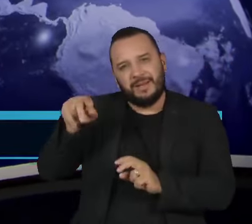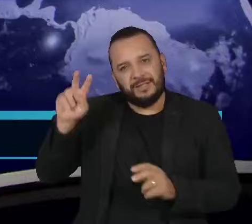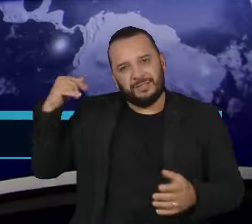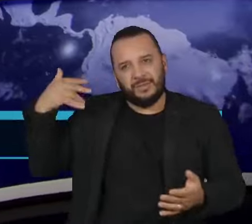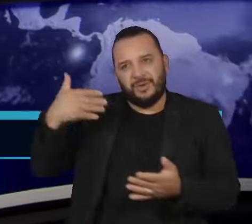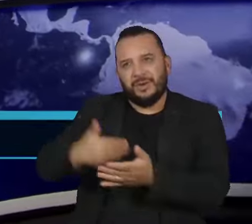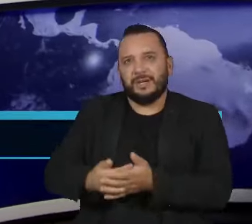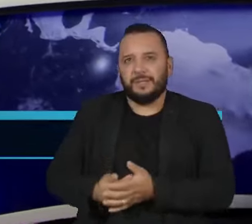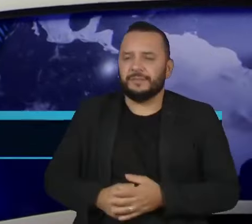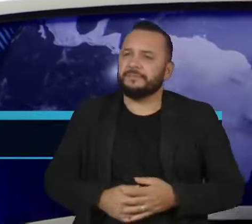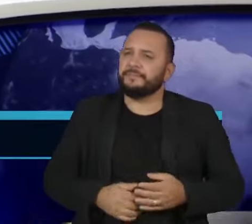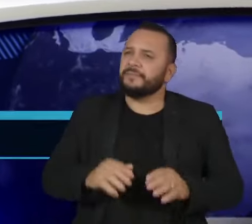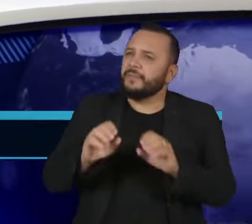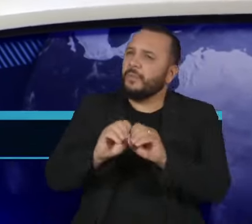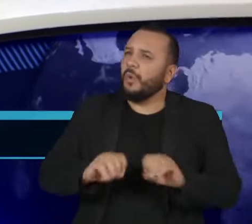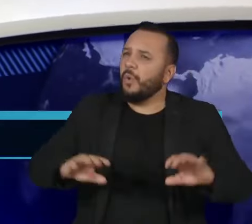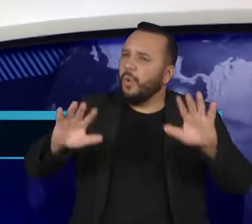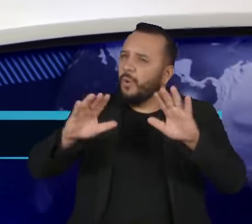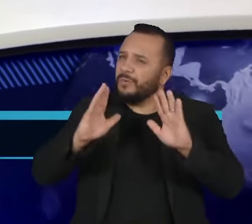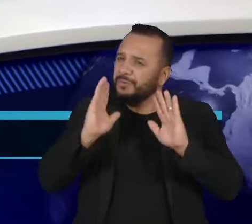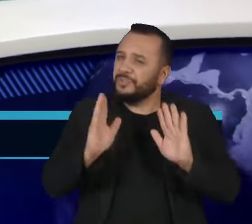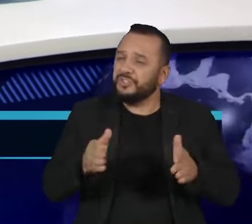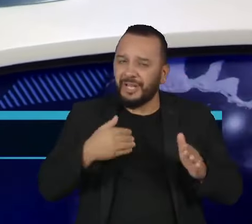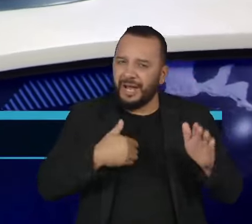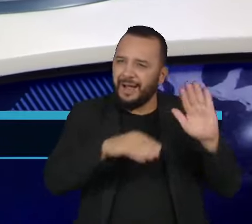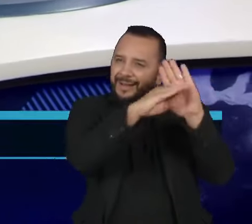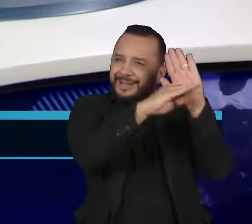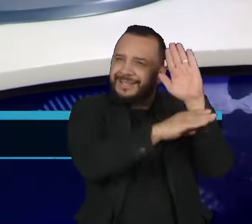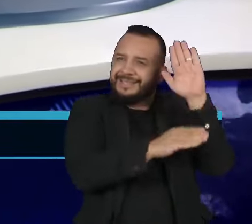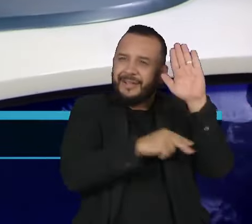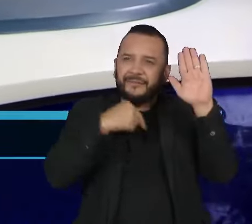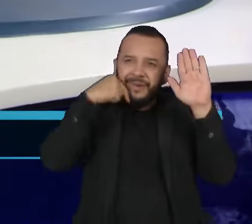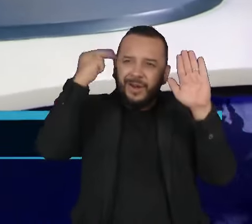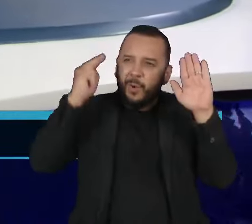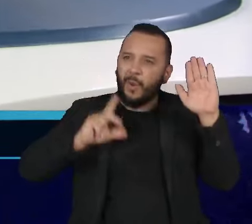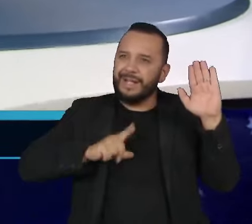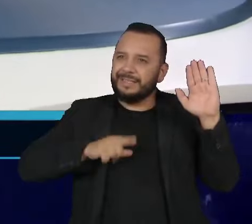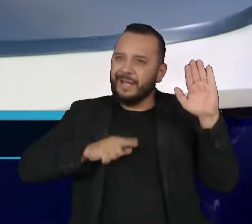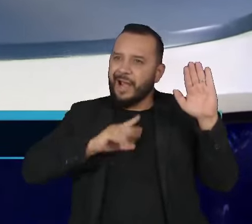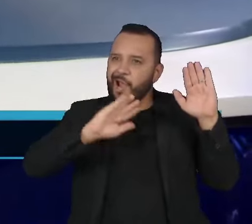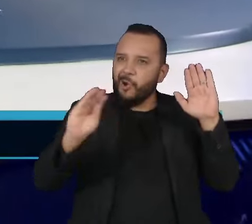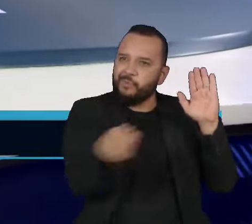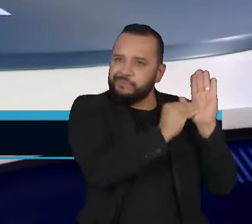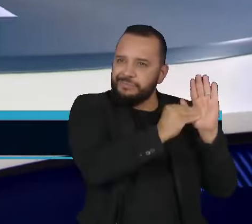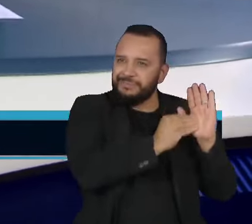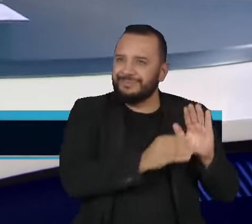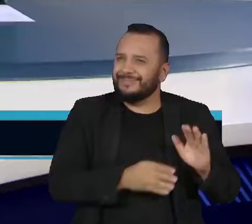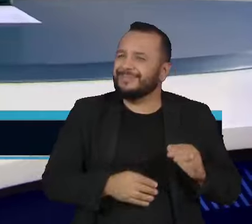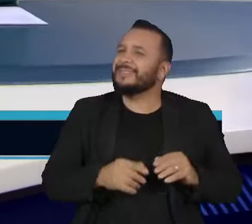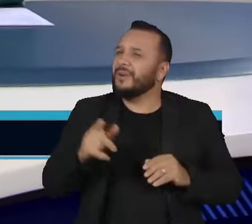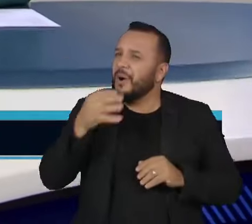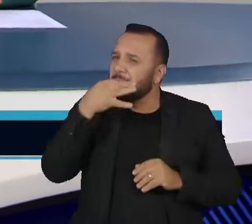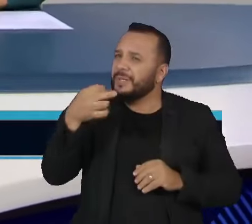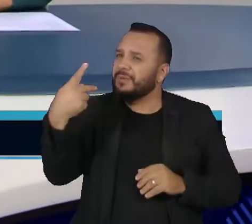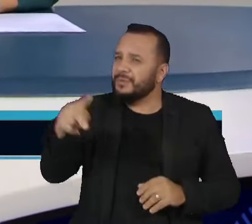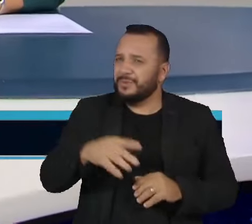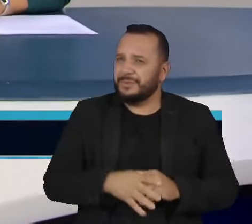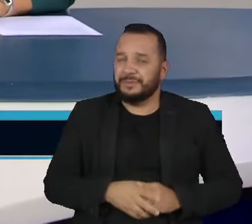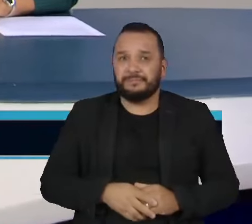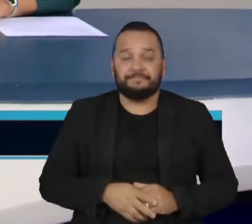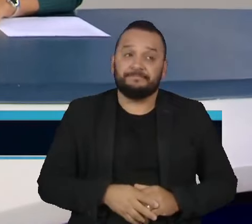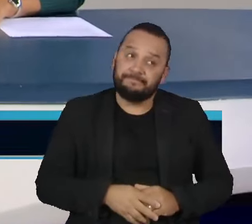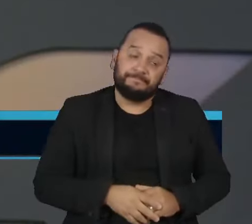você faria das Nações Unidas terem incluído Israel na chamada lista da vergonha? Olha, não é